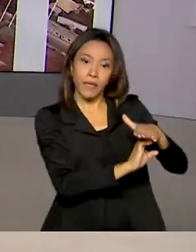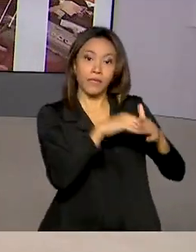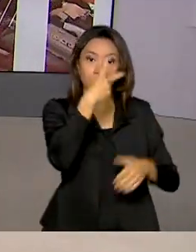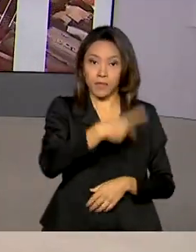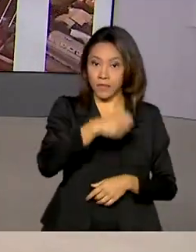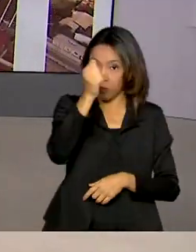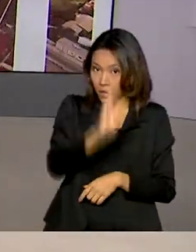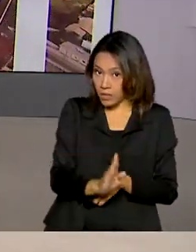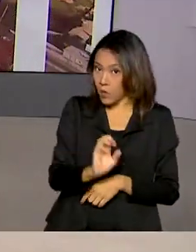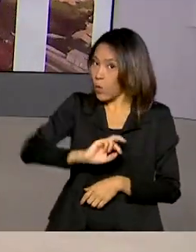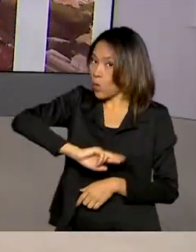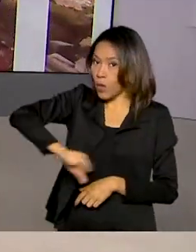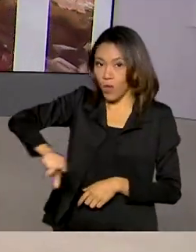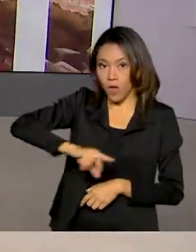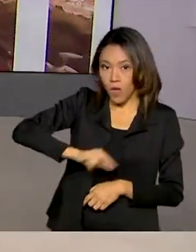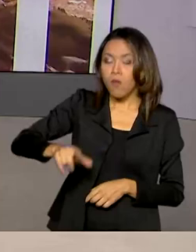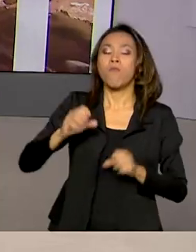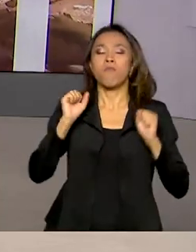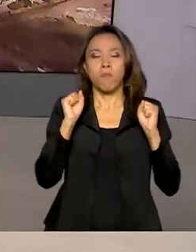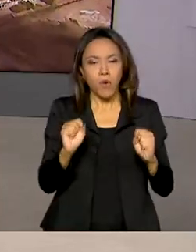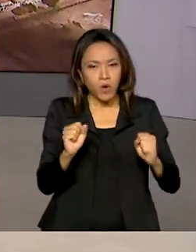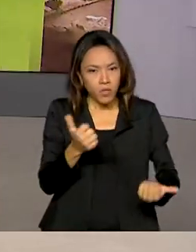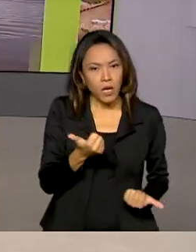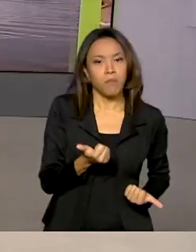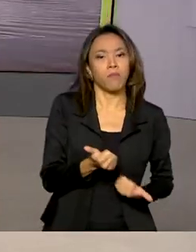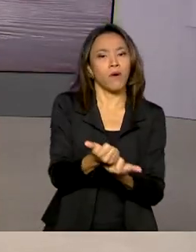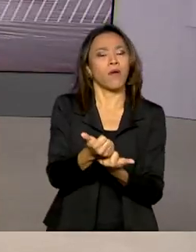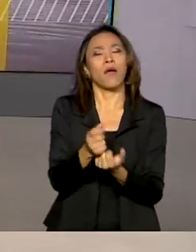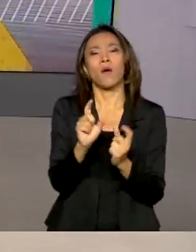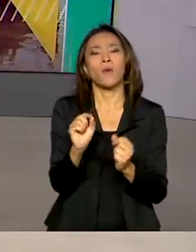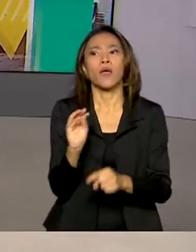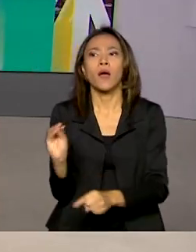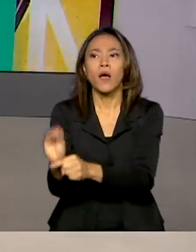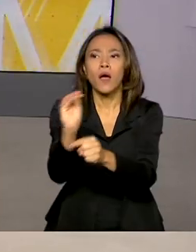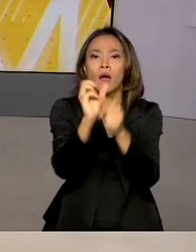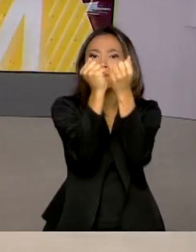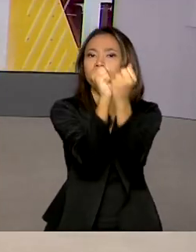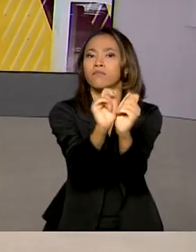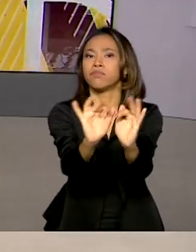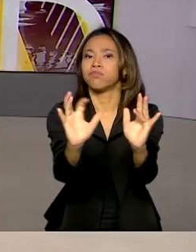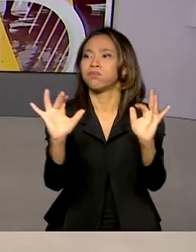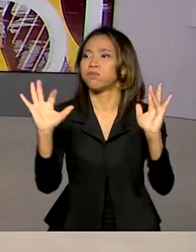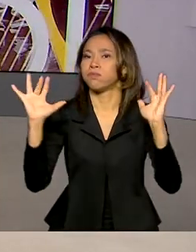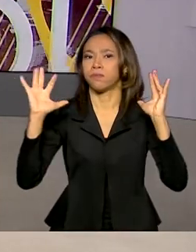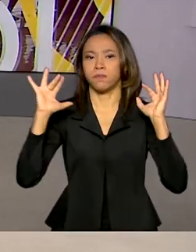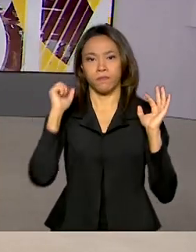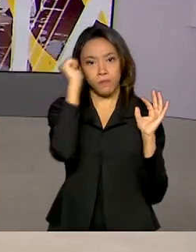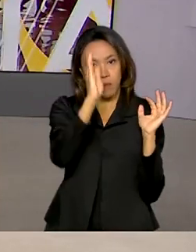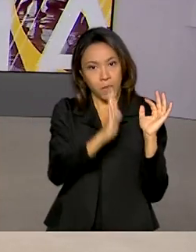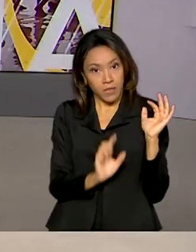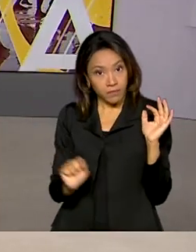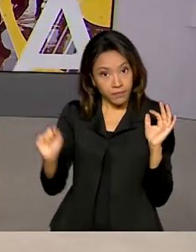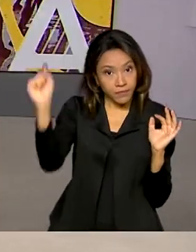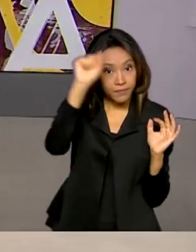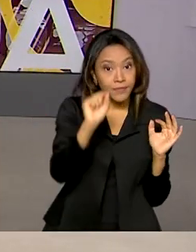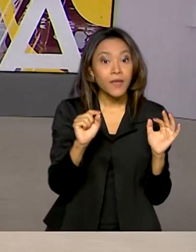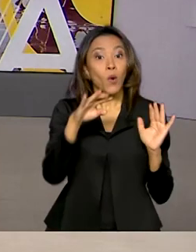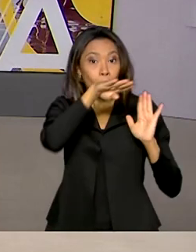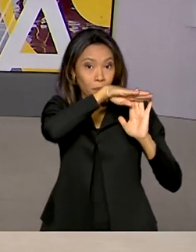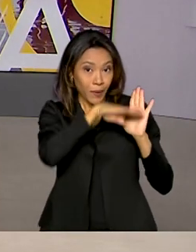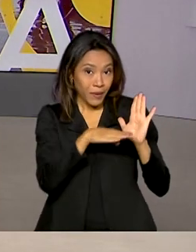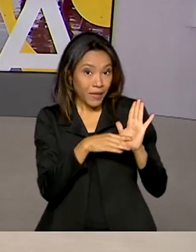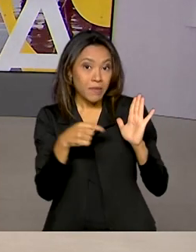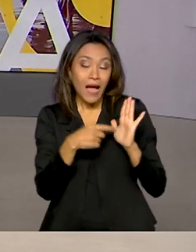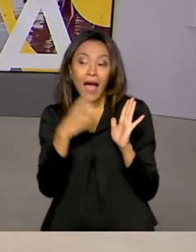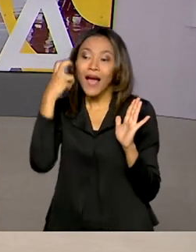estrangeiro, pode apoiar a proteção e conservação de parques em todo o país. Por meio do programa Adote um Parque,